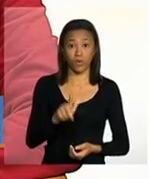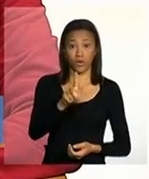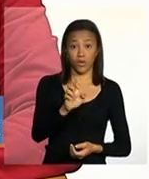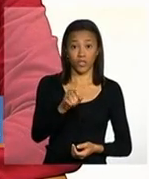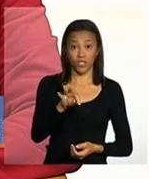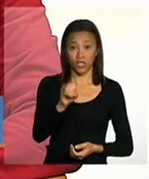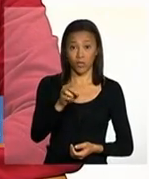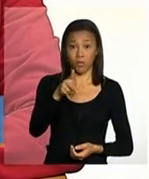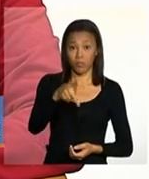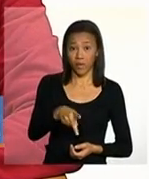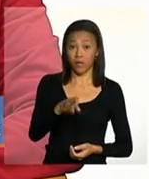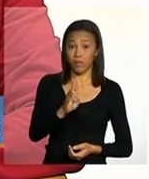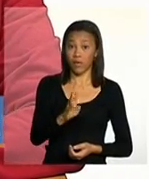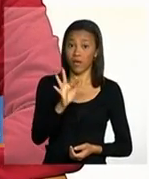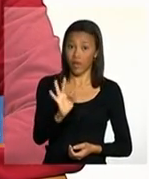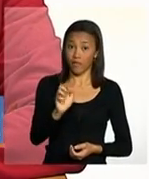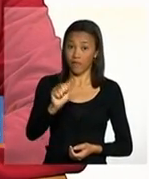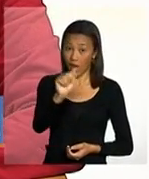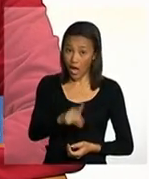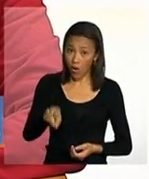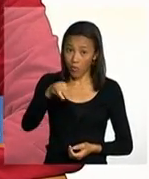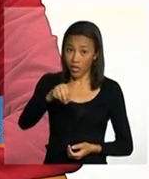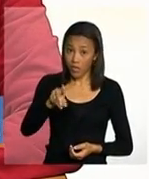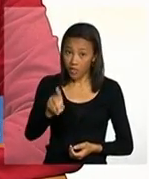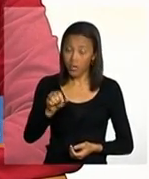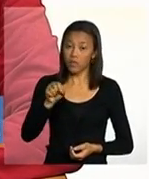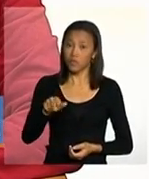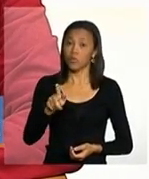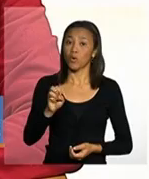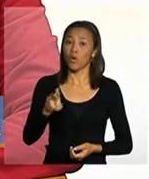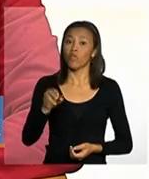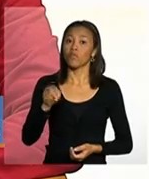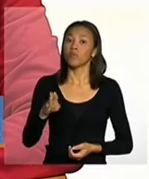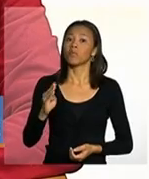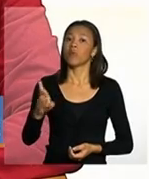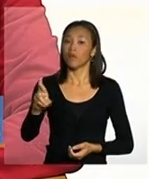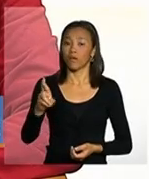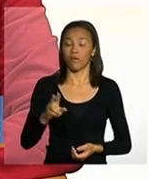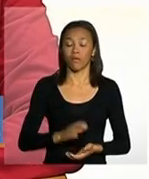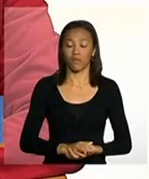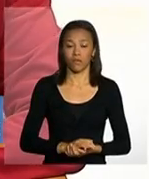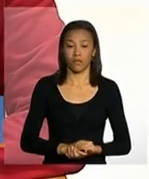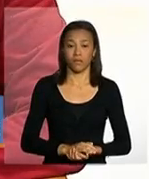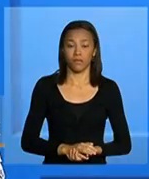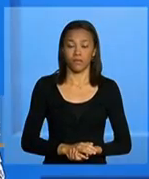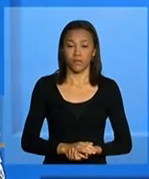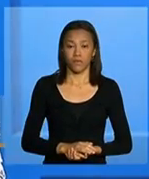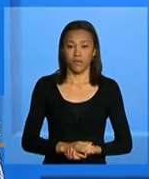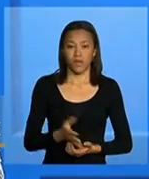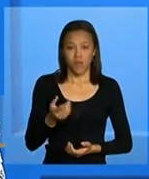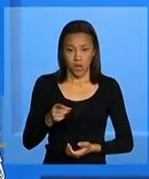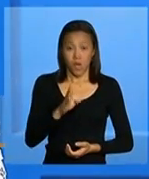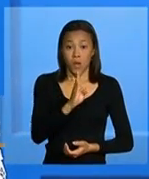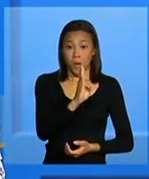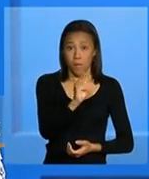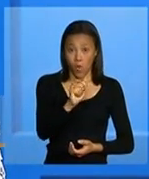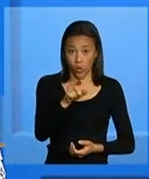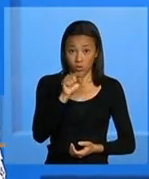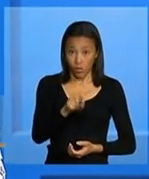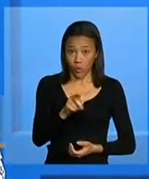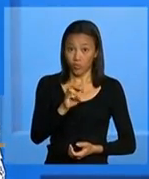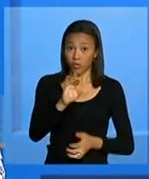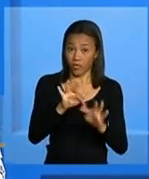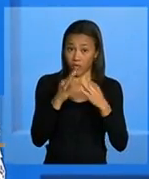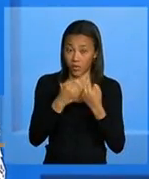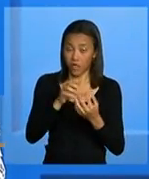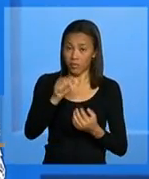pbf arroba mds.gov.br então vamos colocar aí gente bolsa.familia arroba